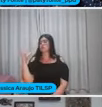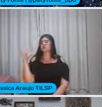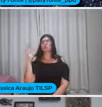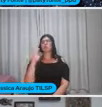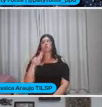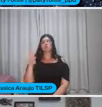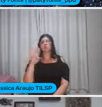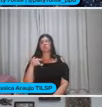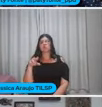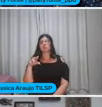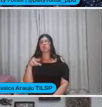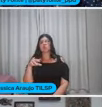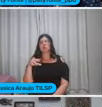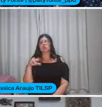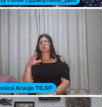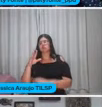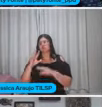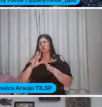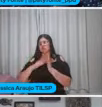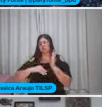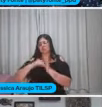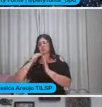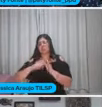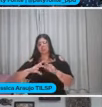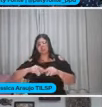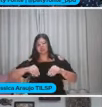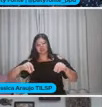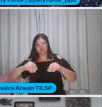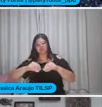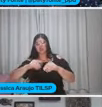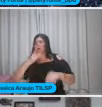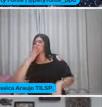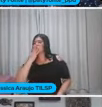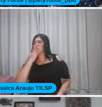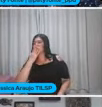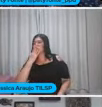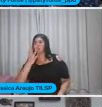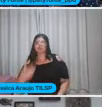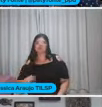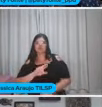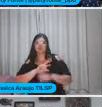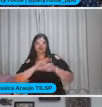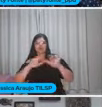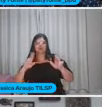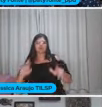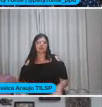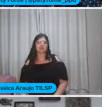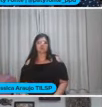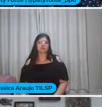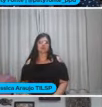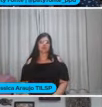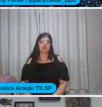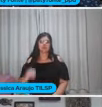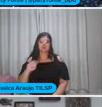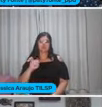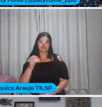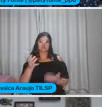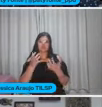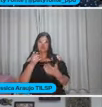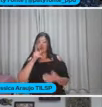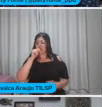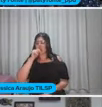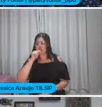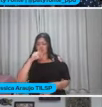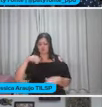tinta da terra, Pegando terra Solo De cores diferentes E aí Se quiser Pode botar água Um